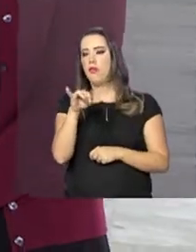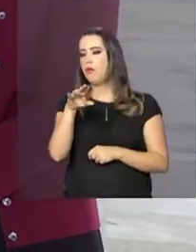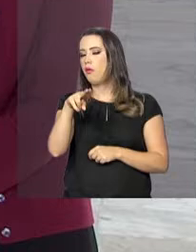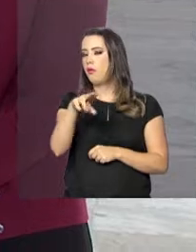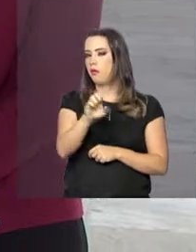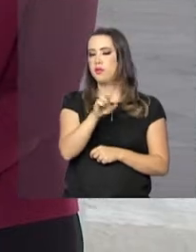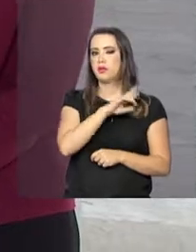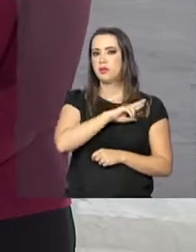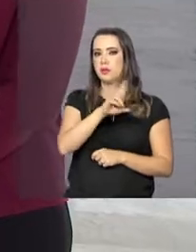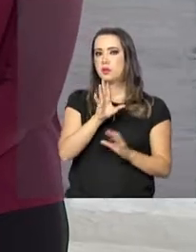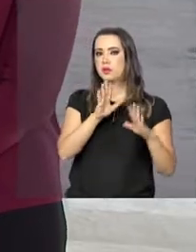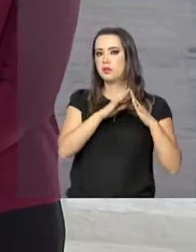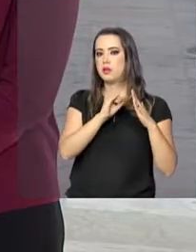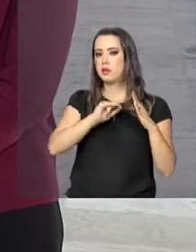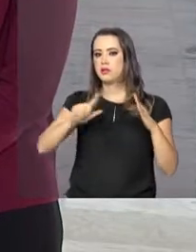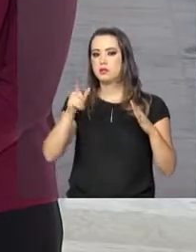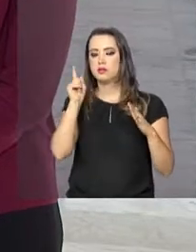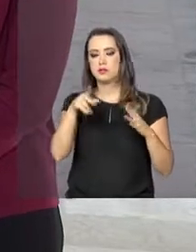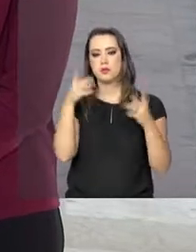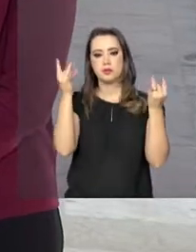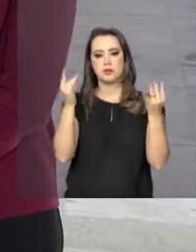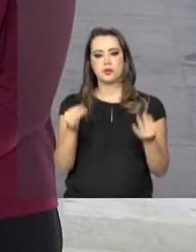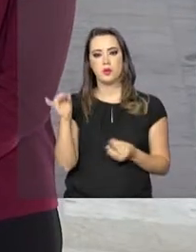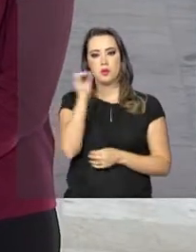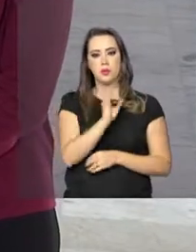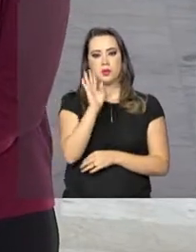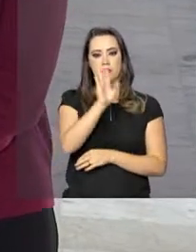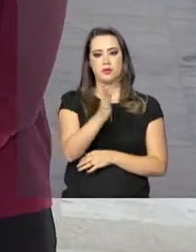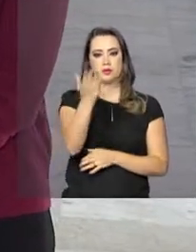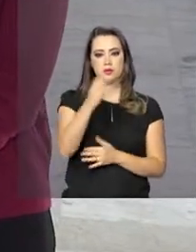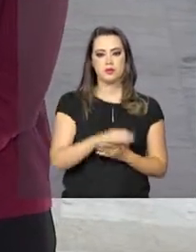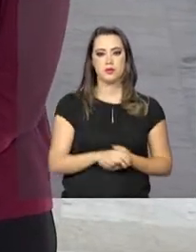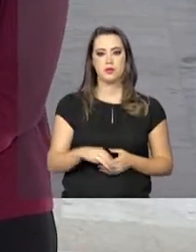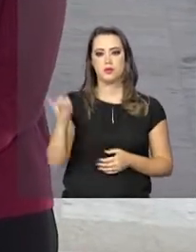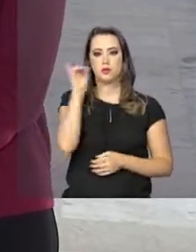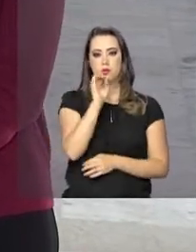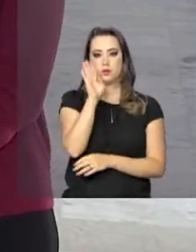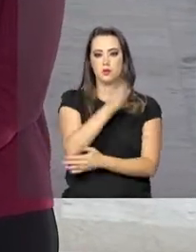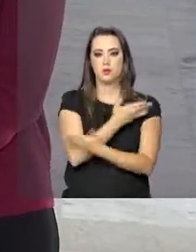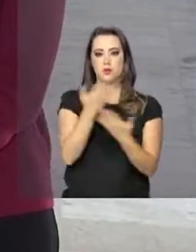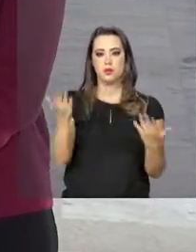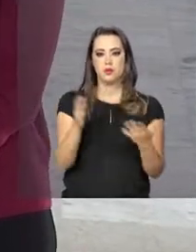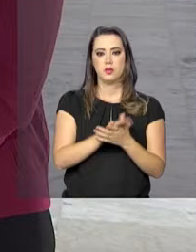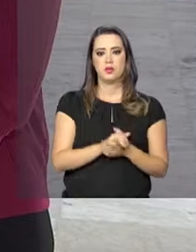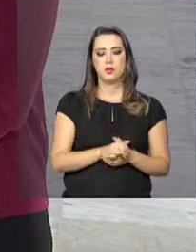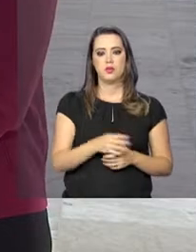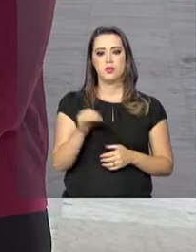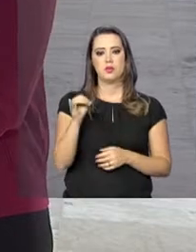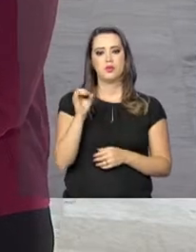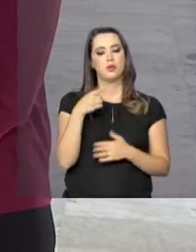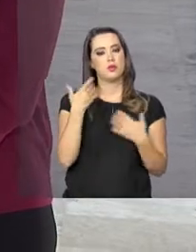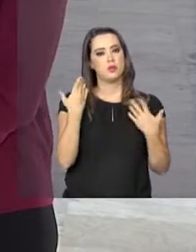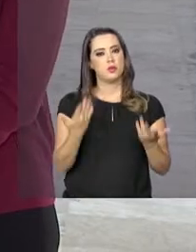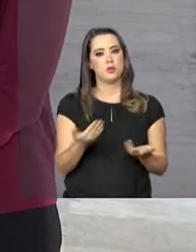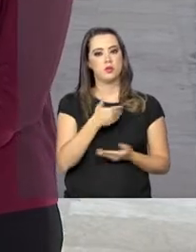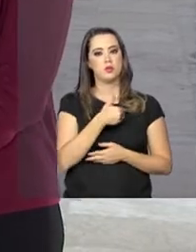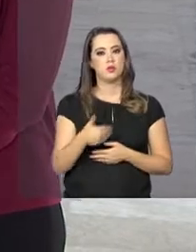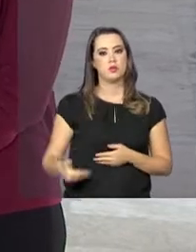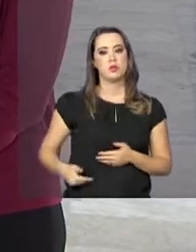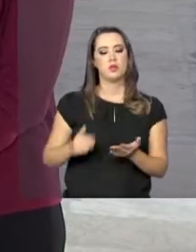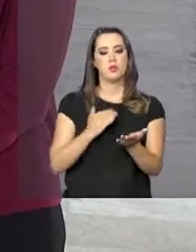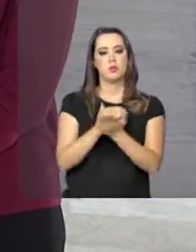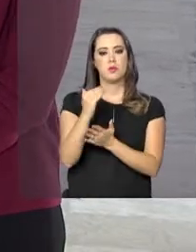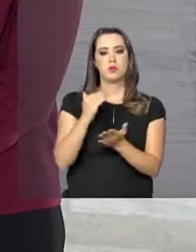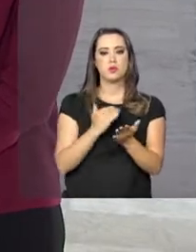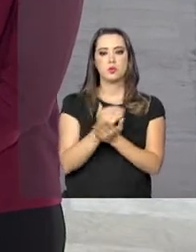Casa Civil, que vai falar, detalhar um pouquinho mais para a gente. Boa tarde, Viviane. Boa tarde. Boa tarde a todos. Bom, Viviane, o governo começou esse processo